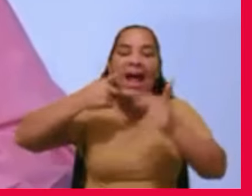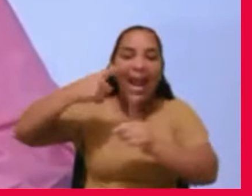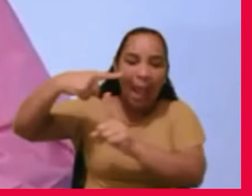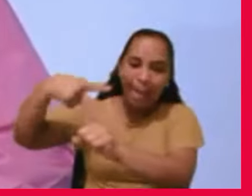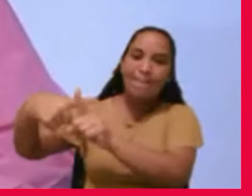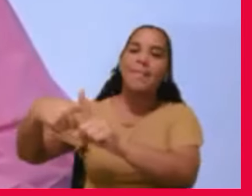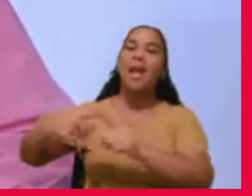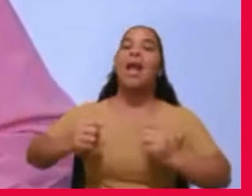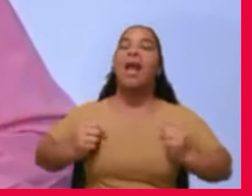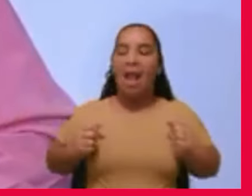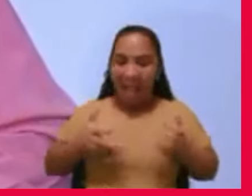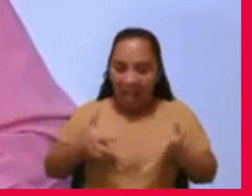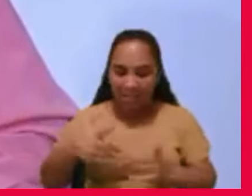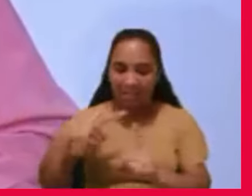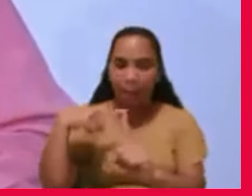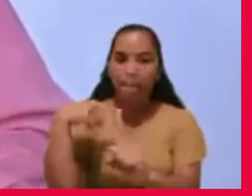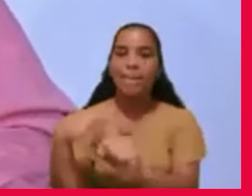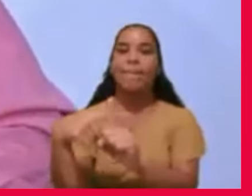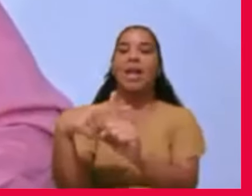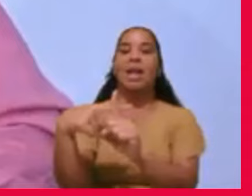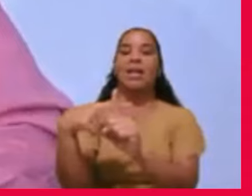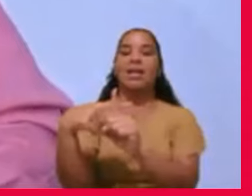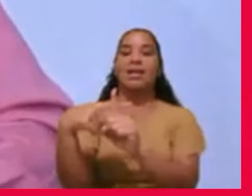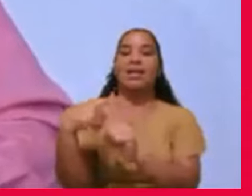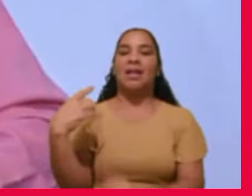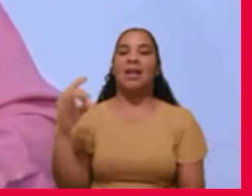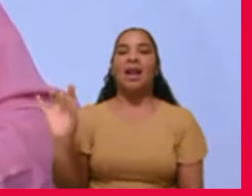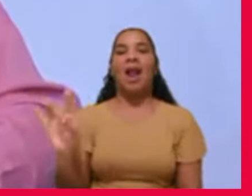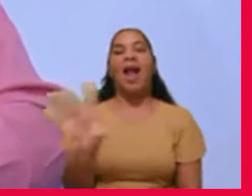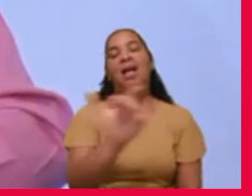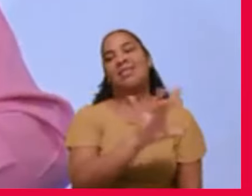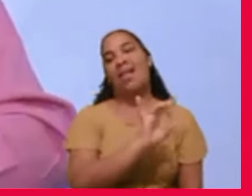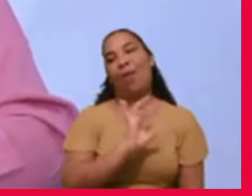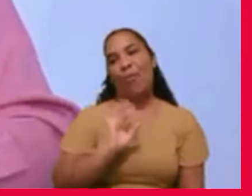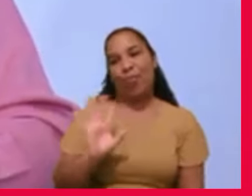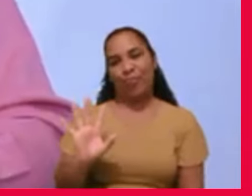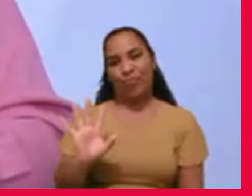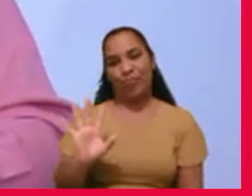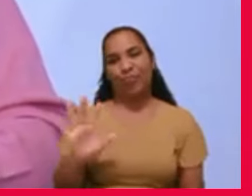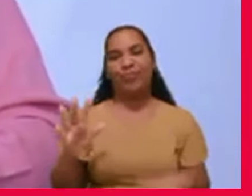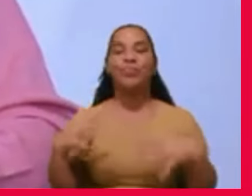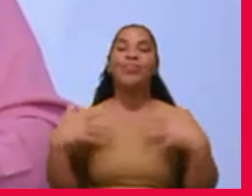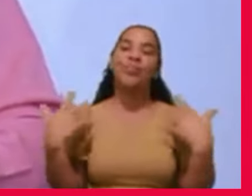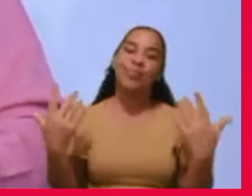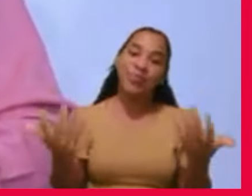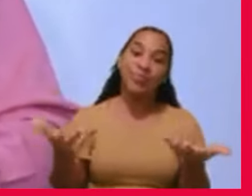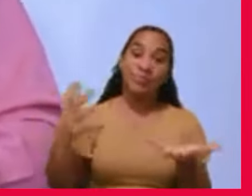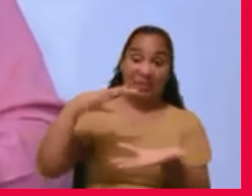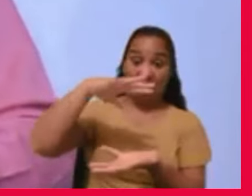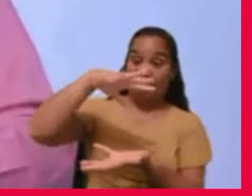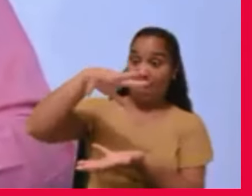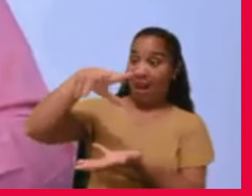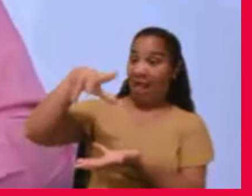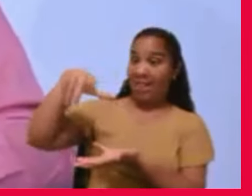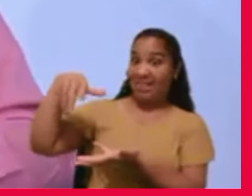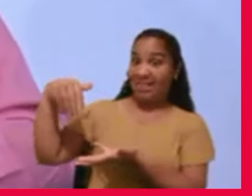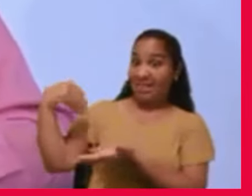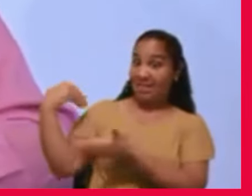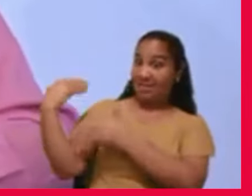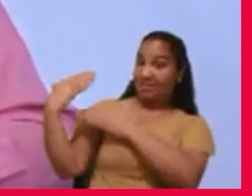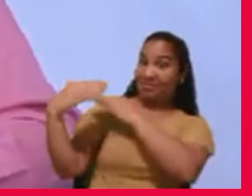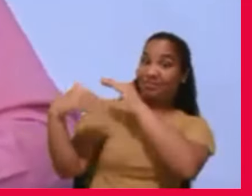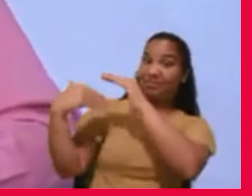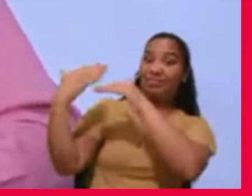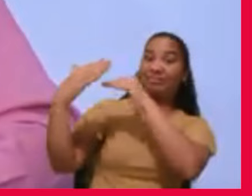medida do possível de cada um. Daí, o planeta está evoluindo e nós também.